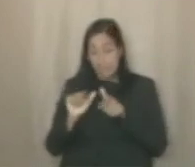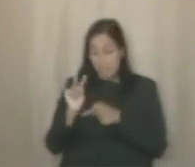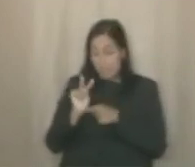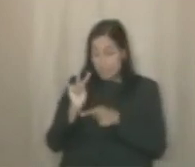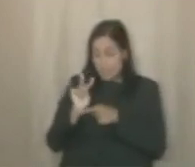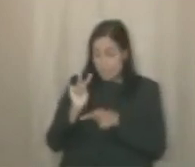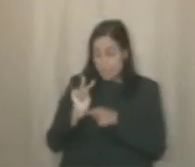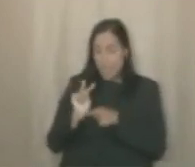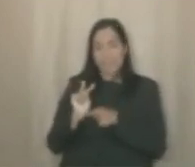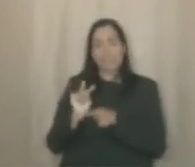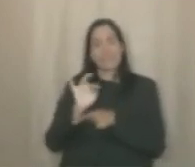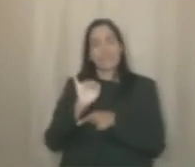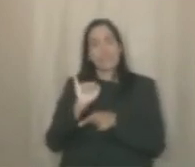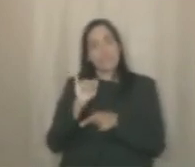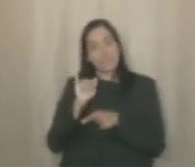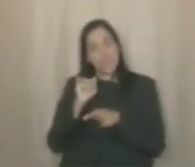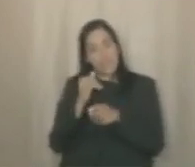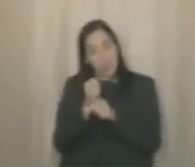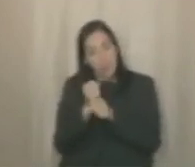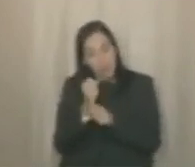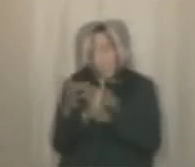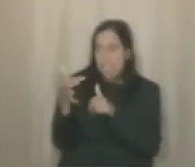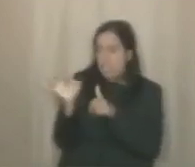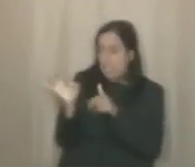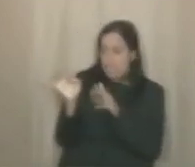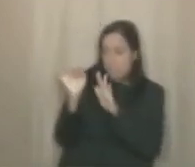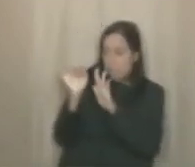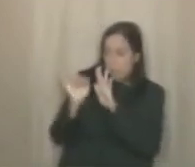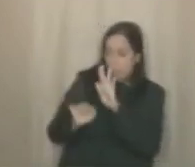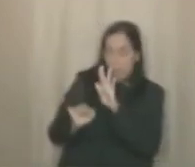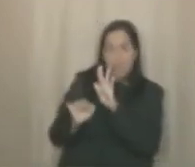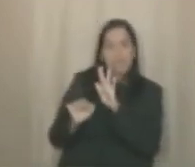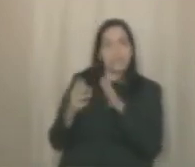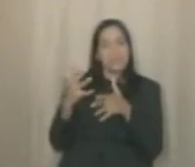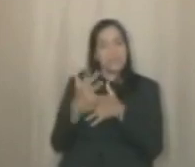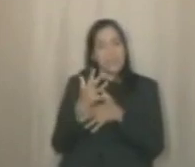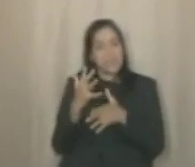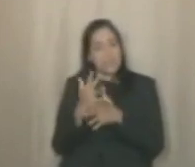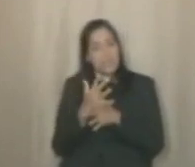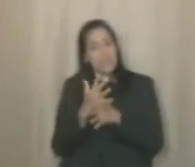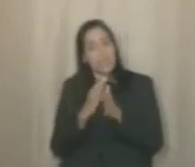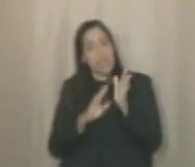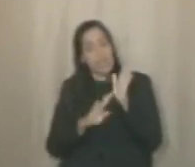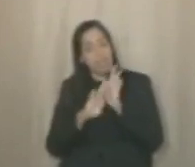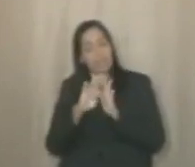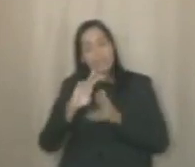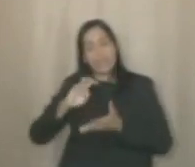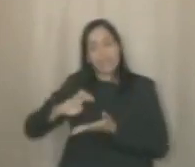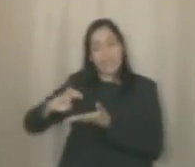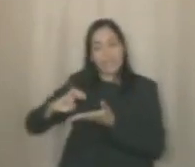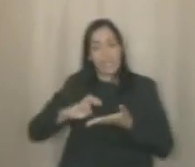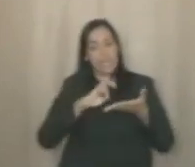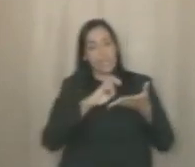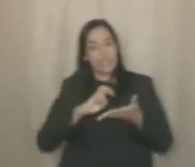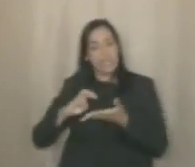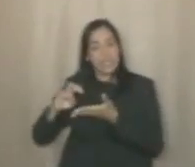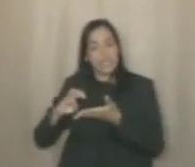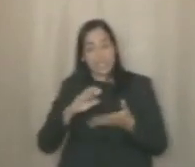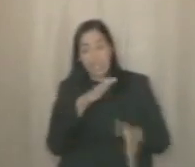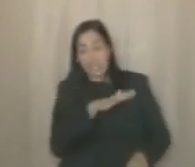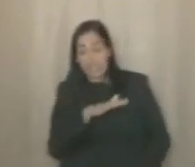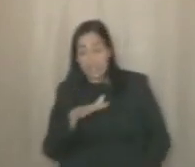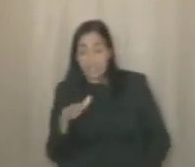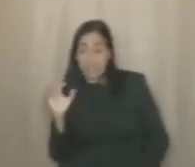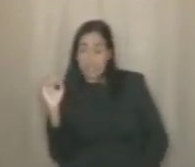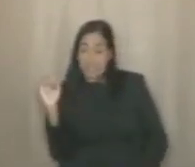revelou também que a nossa cidade não está nem entre os dez melhores municípios do ranking de cobertura de creches, destinadas às crianças